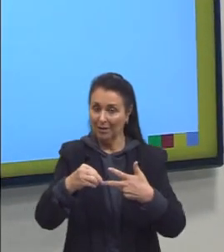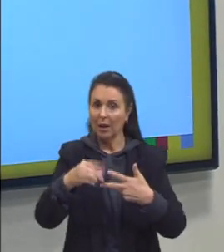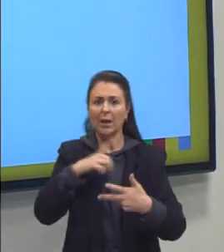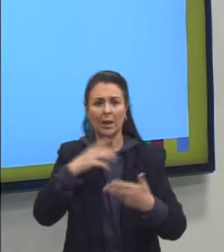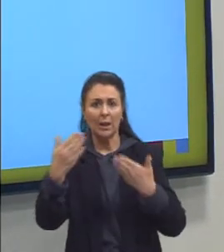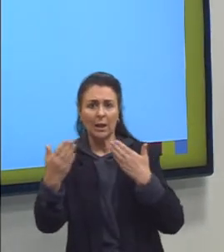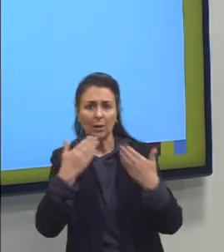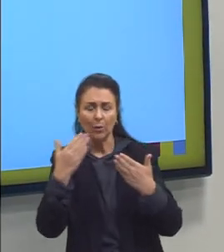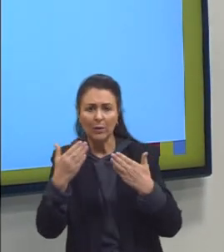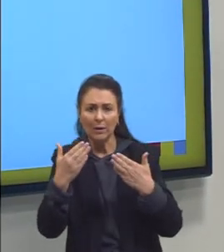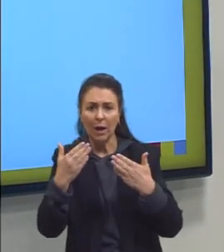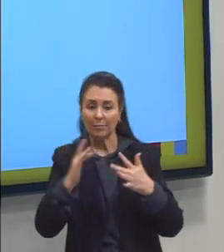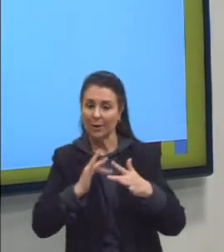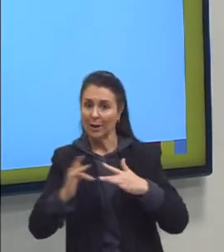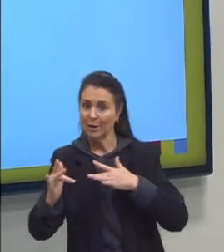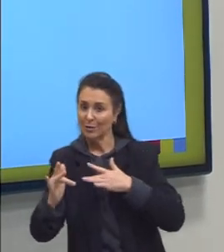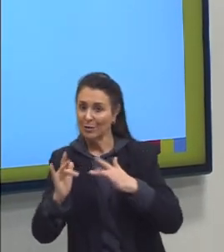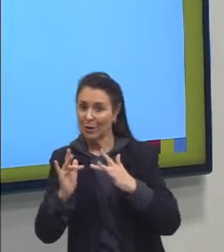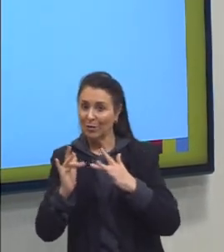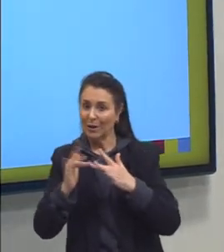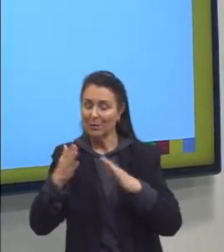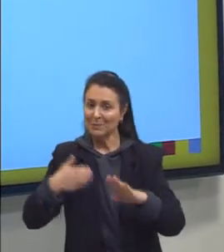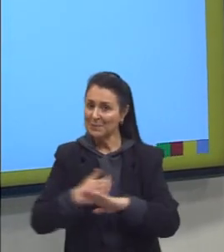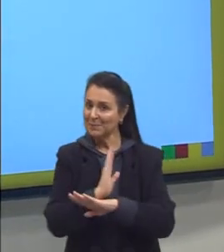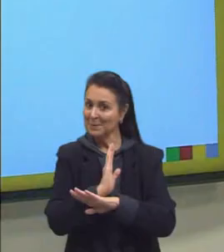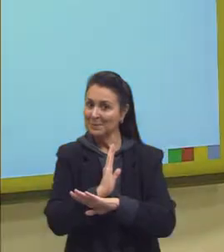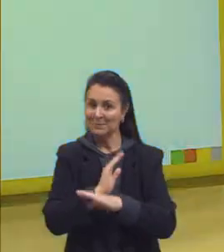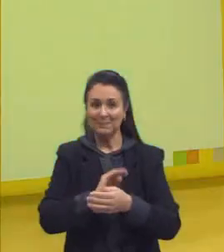dúvida? Tira a dúvida lá e partiu passar.